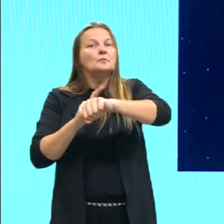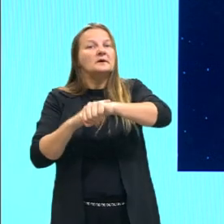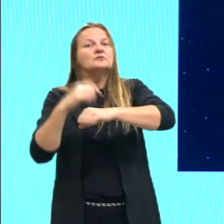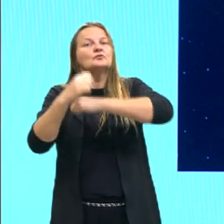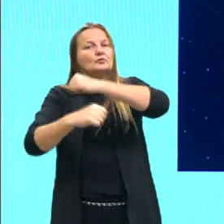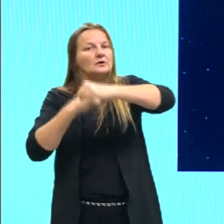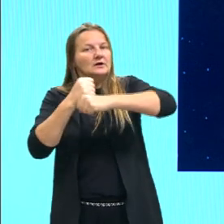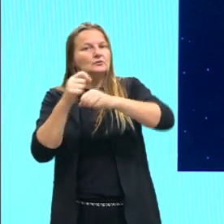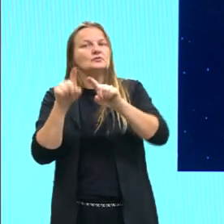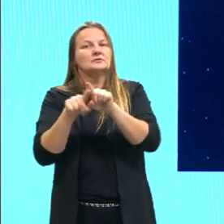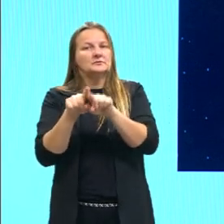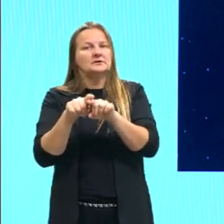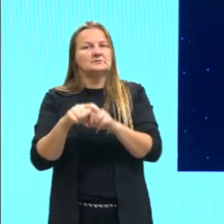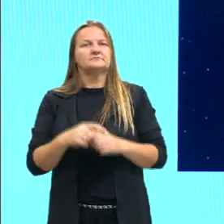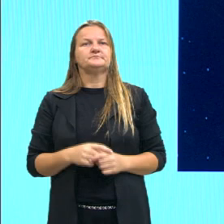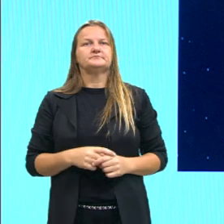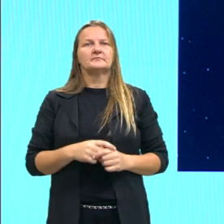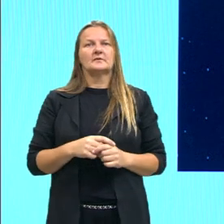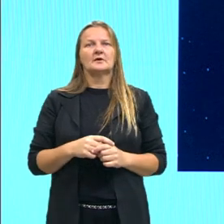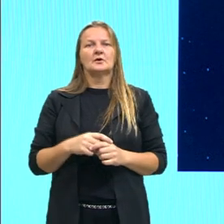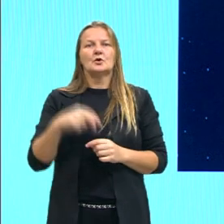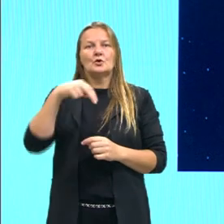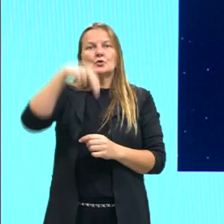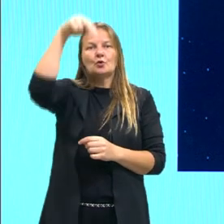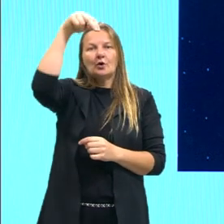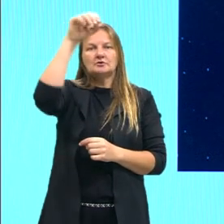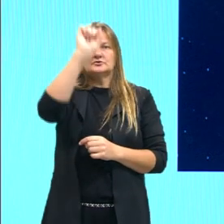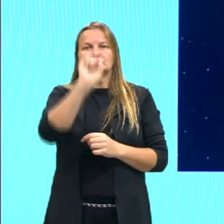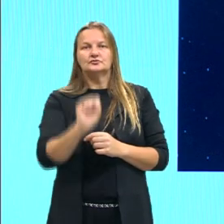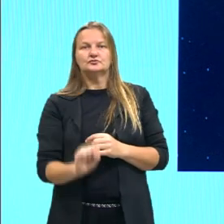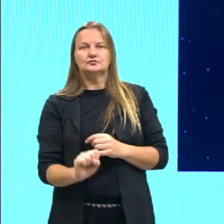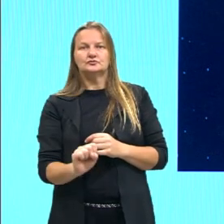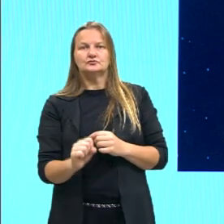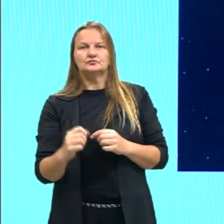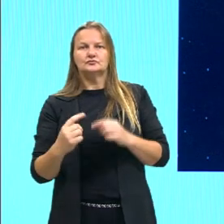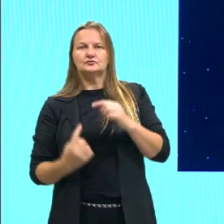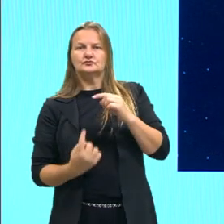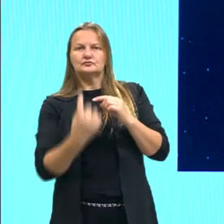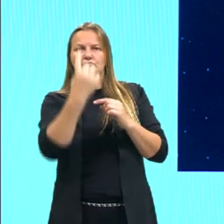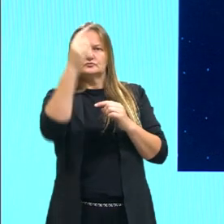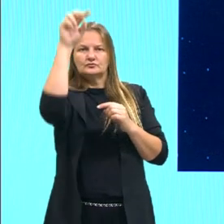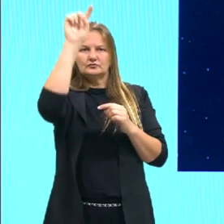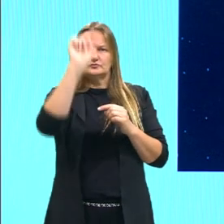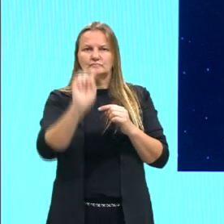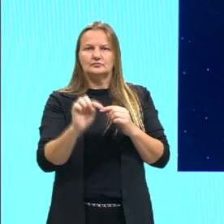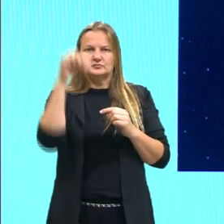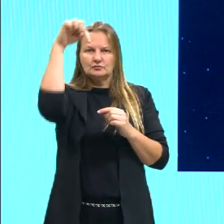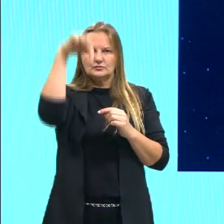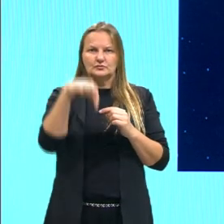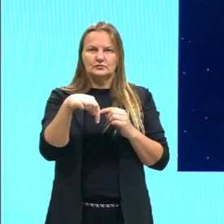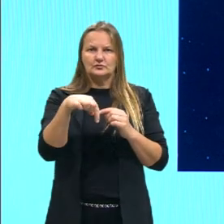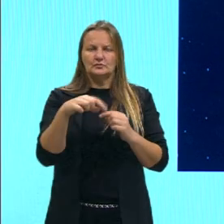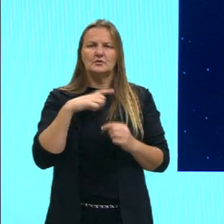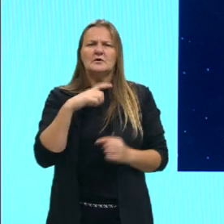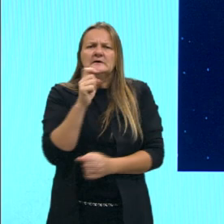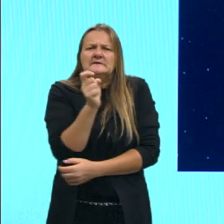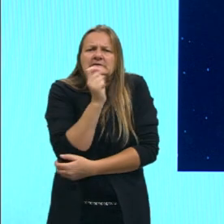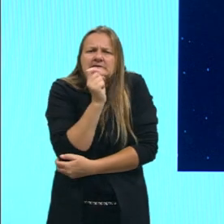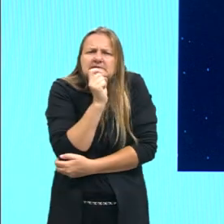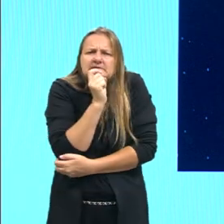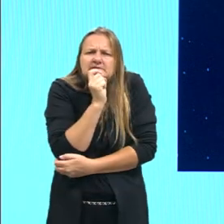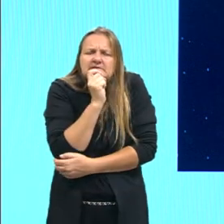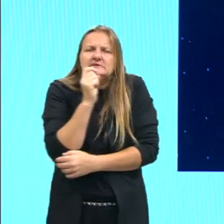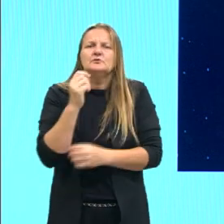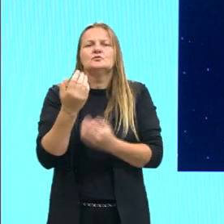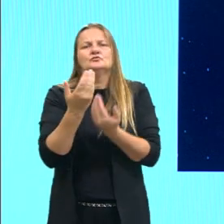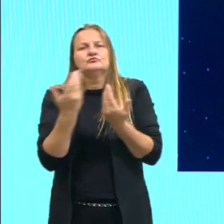uma apontada o Sul e outra apontada o Norte, nós vamos ter então as estações frias e estações